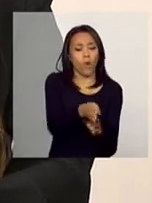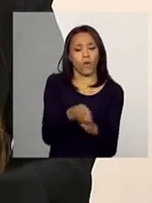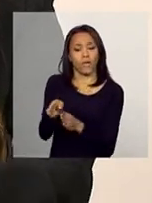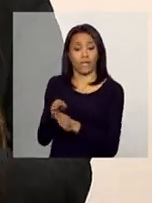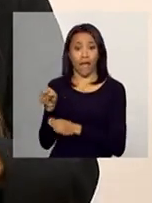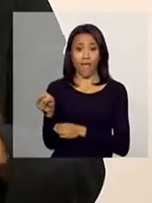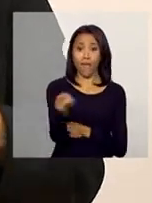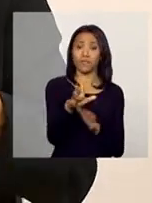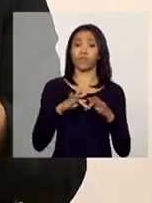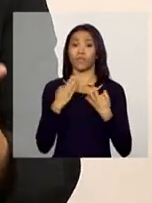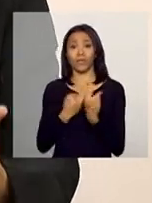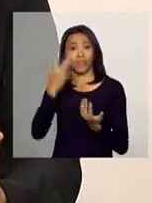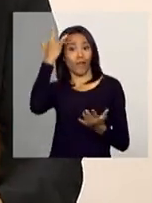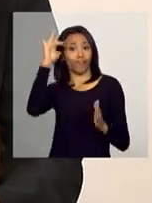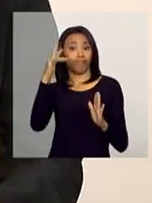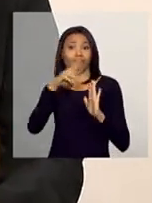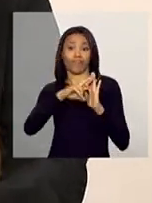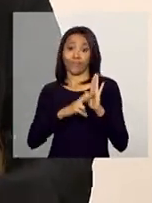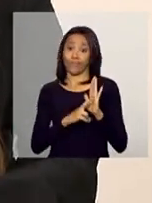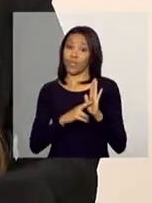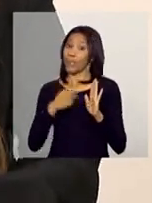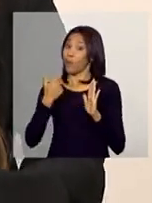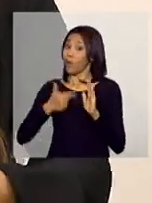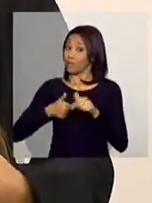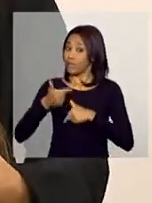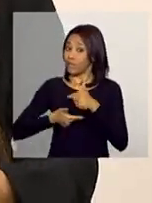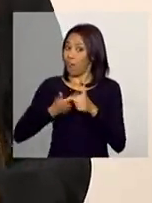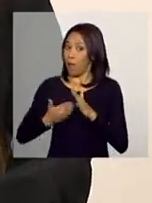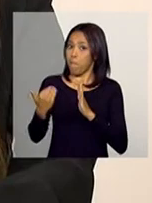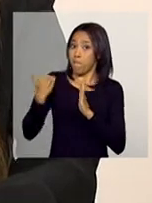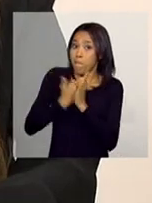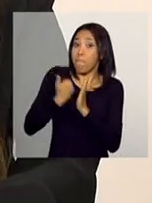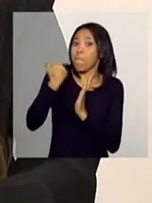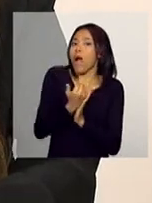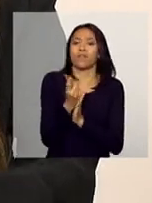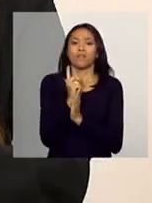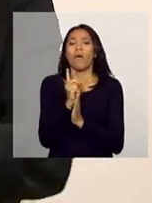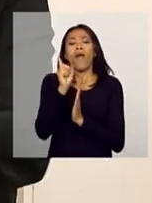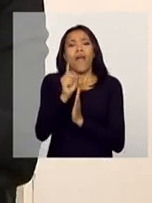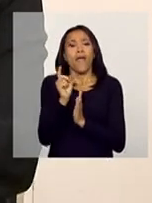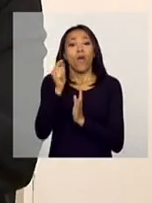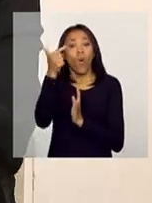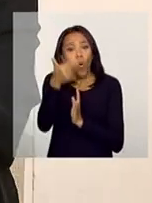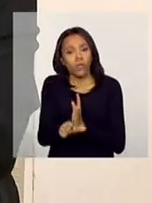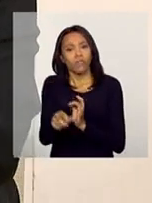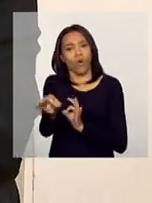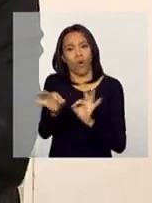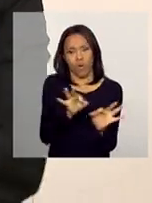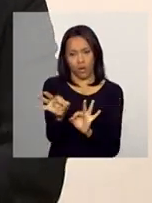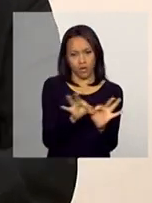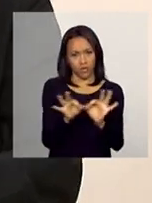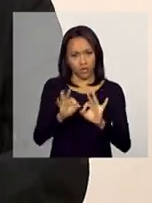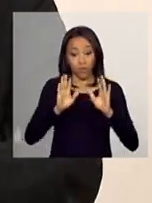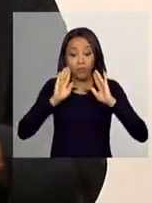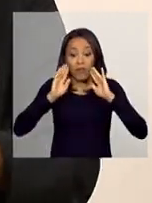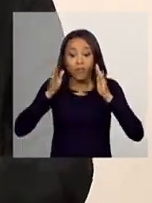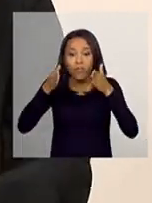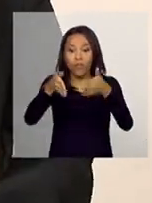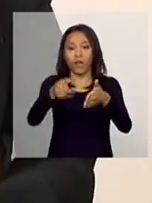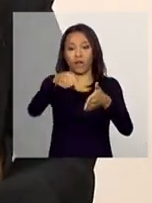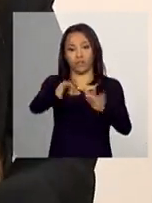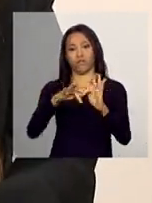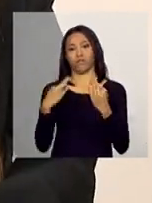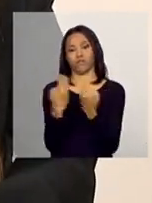em descumprimento. Na realidade, não é um trabalho a mais, é uma reorganização do serviço com foco nessas famílias, que para a